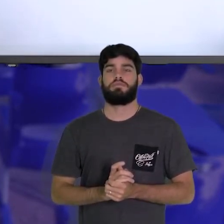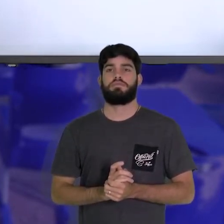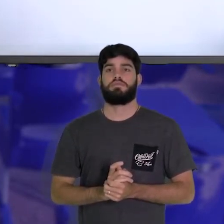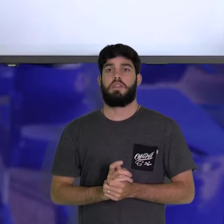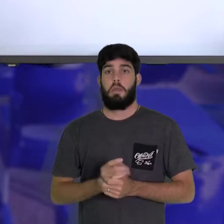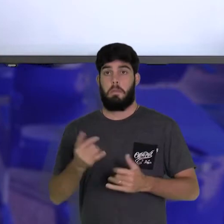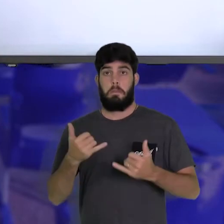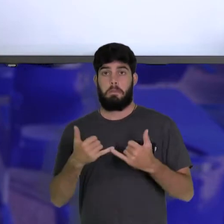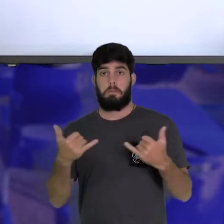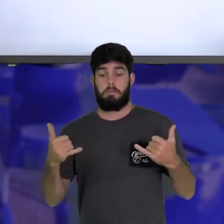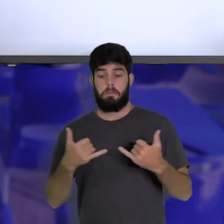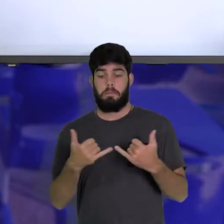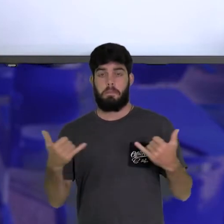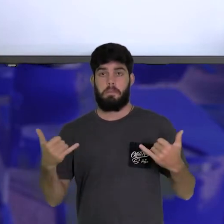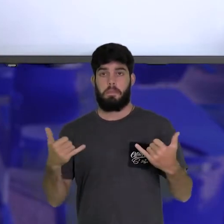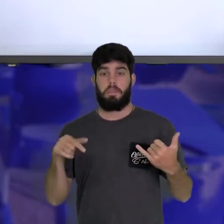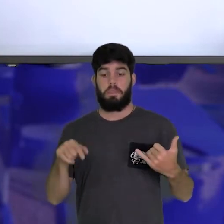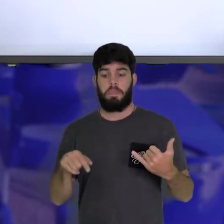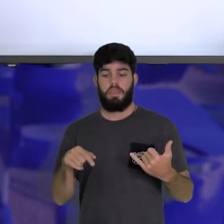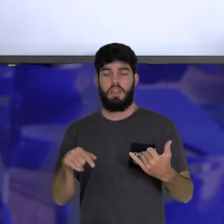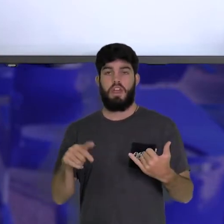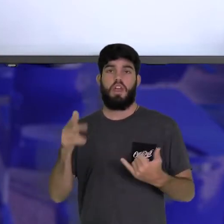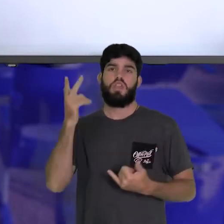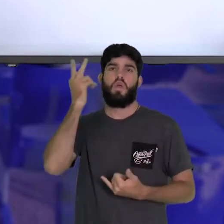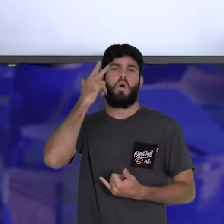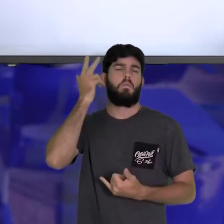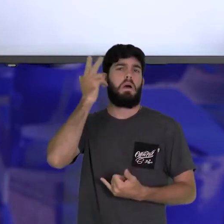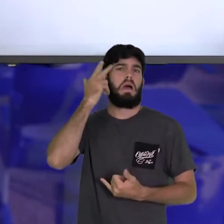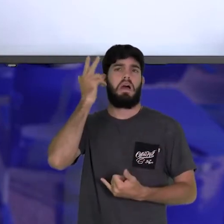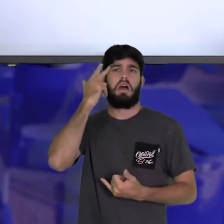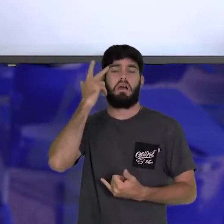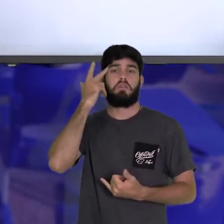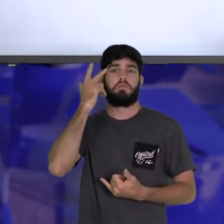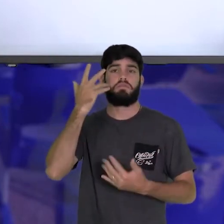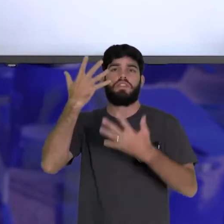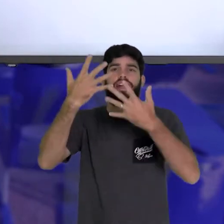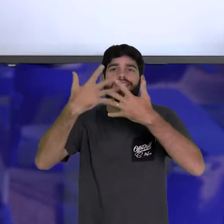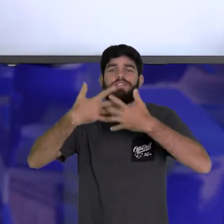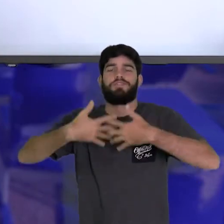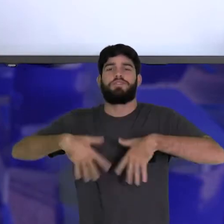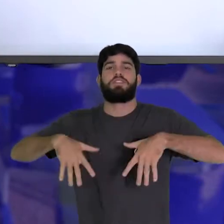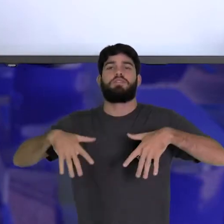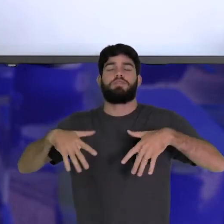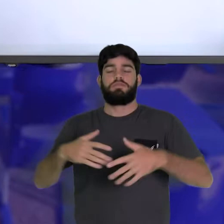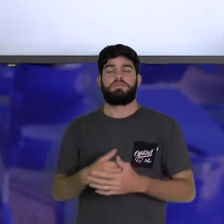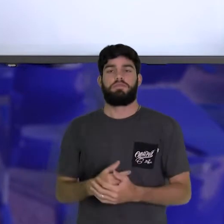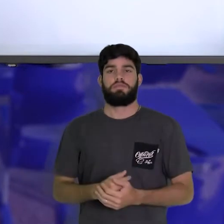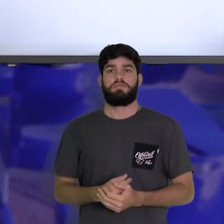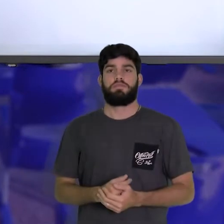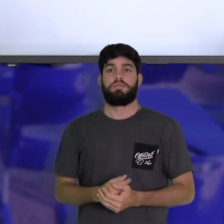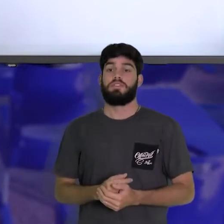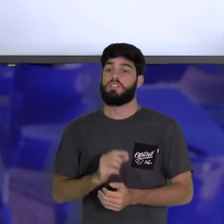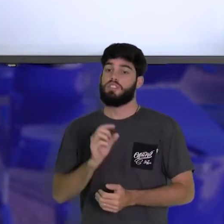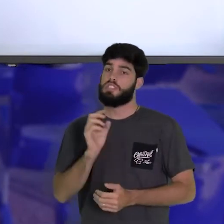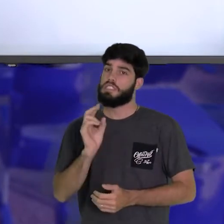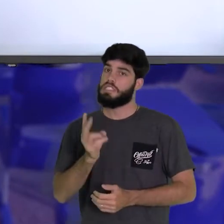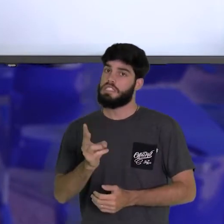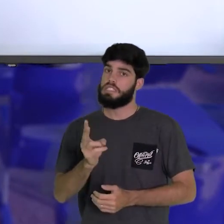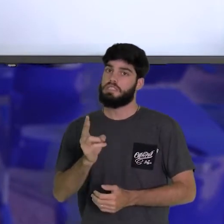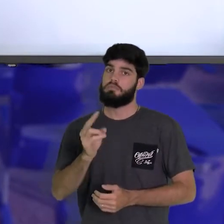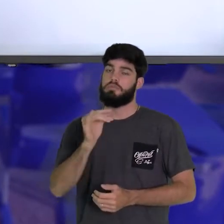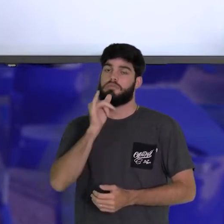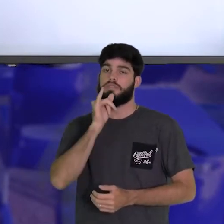Pilha é um processo espontâneo. Ela só é espontânea quando está